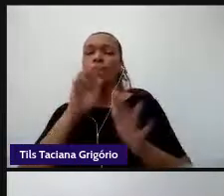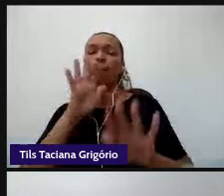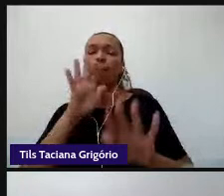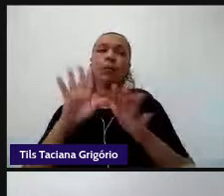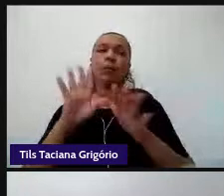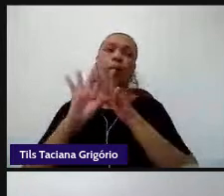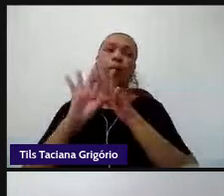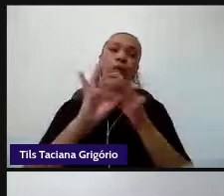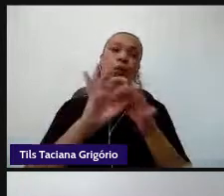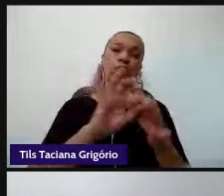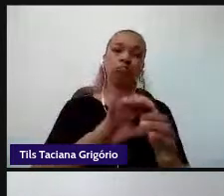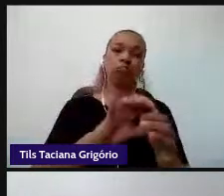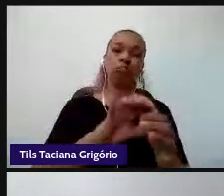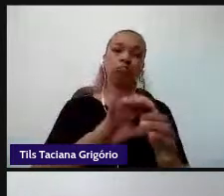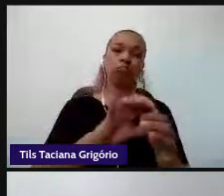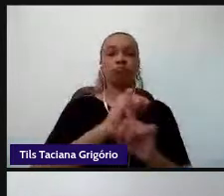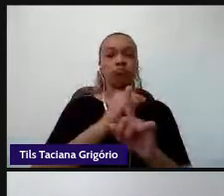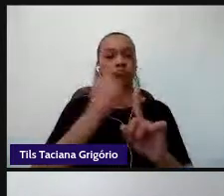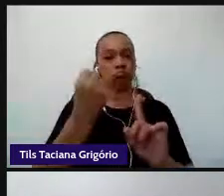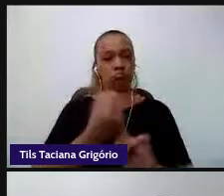letramento maior ou menor.